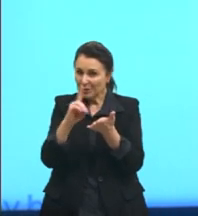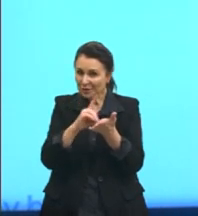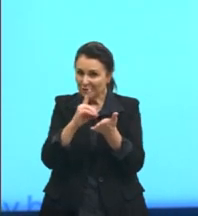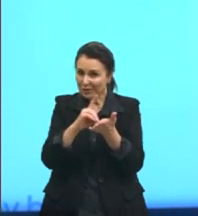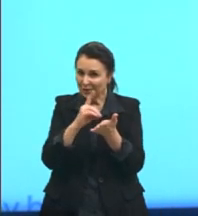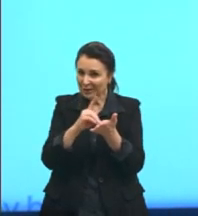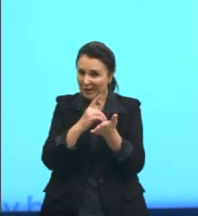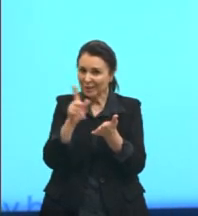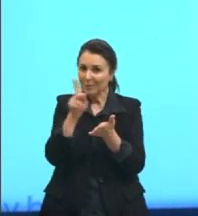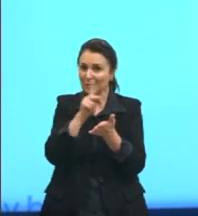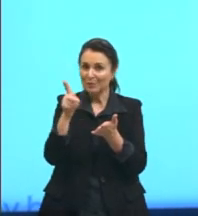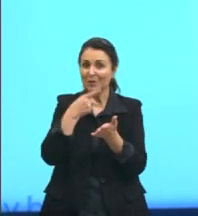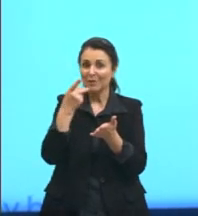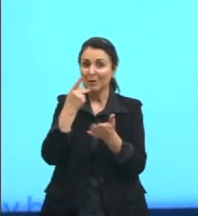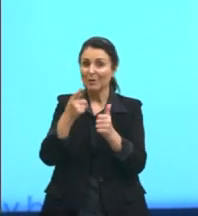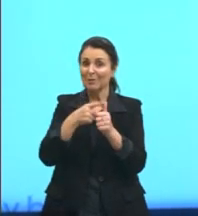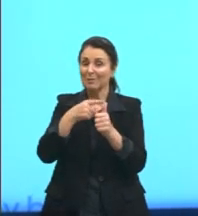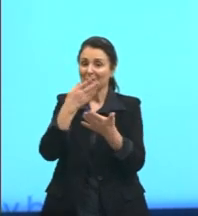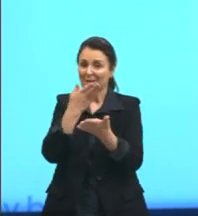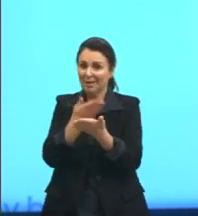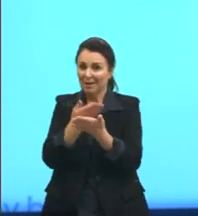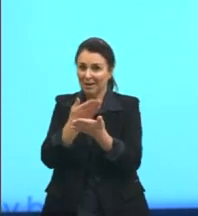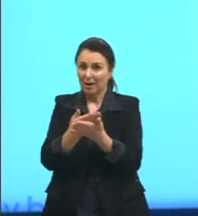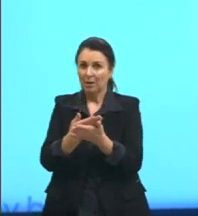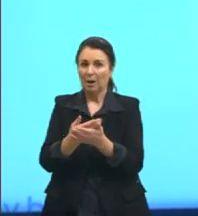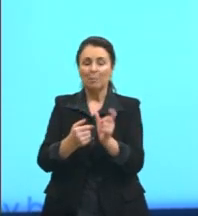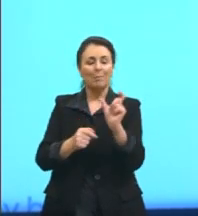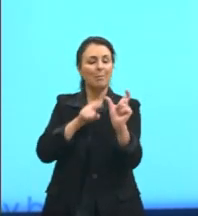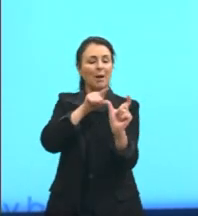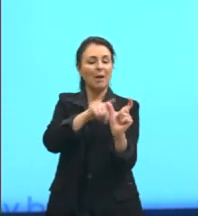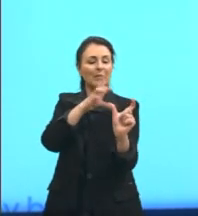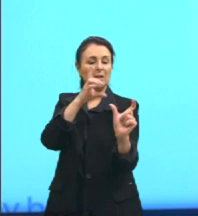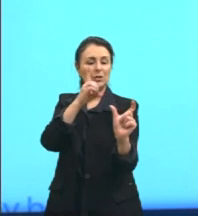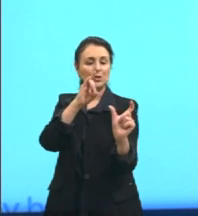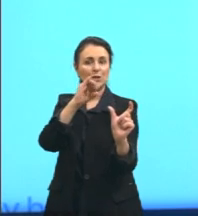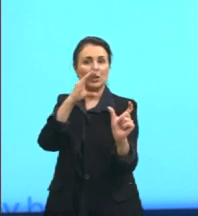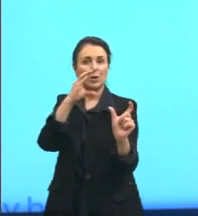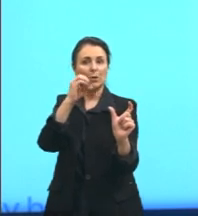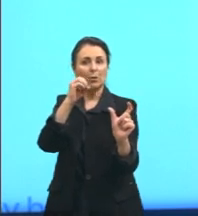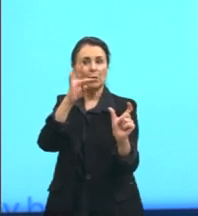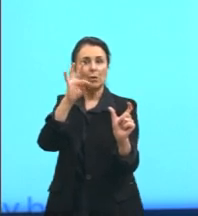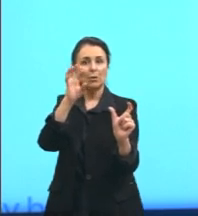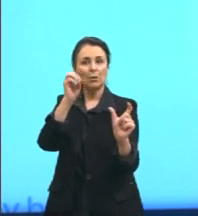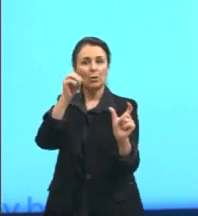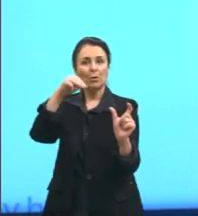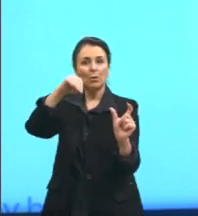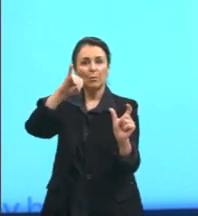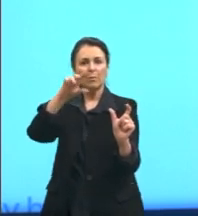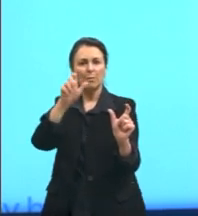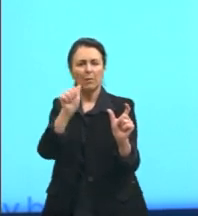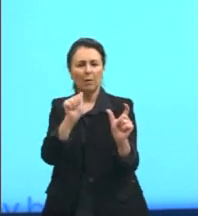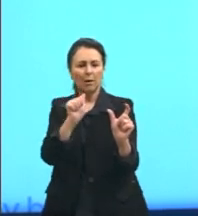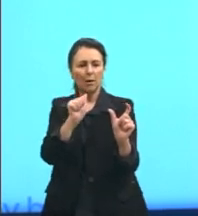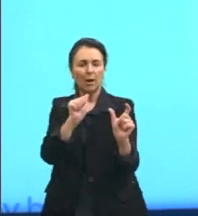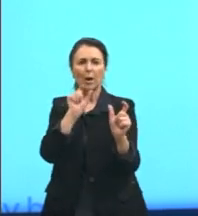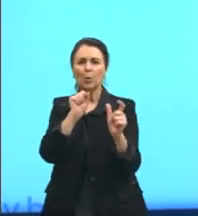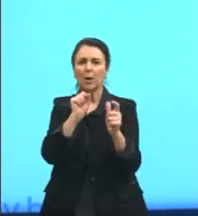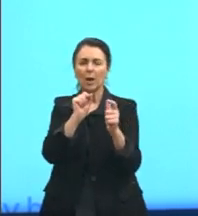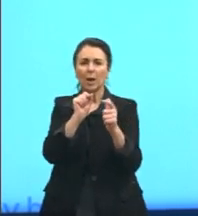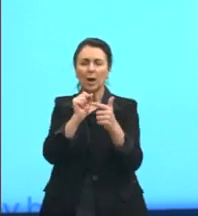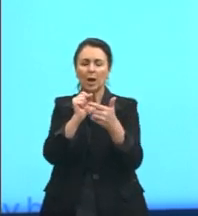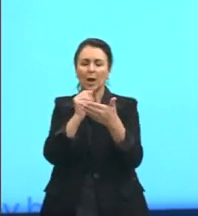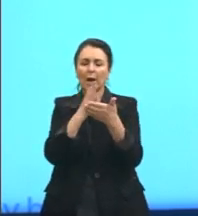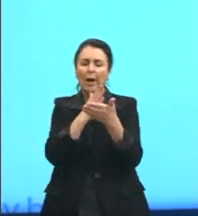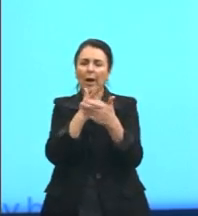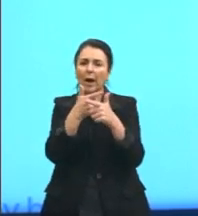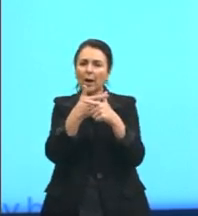o termo dicotomia. O que significa dicotomia? Dicotomia vai ser a divisão de